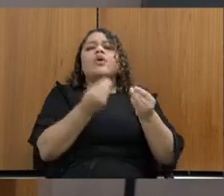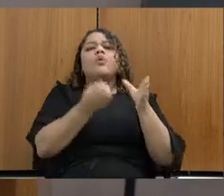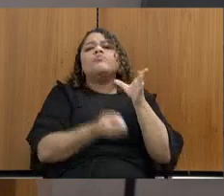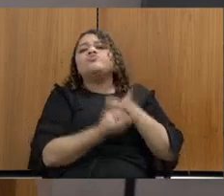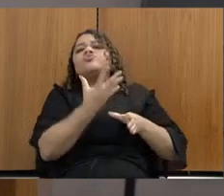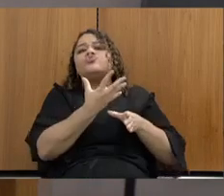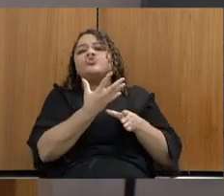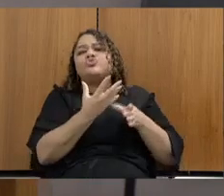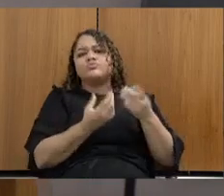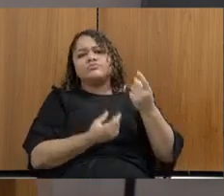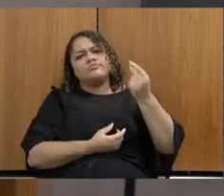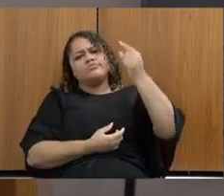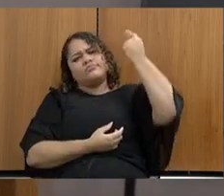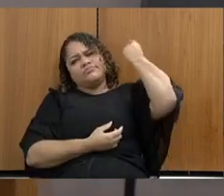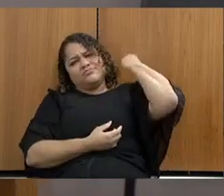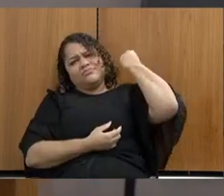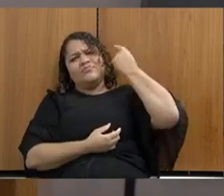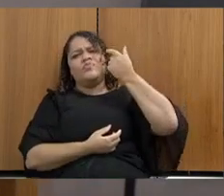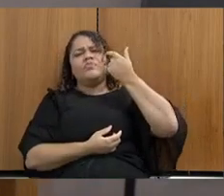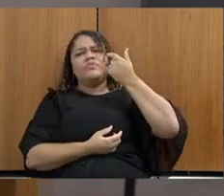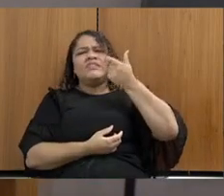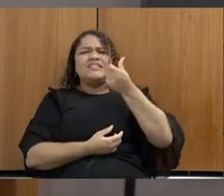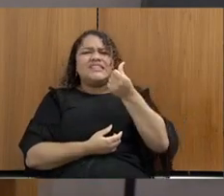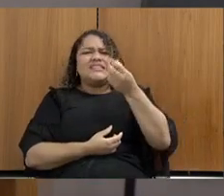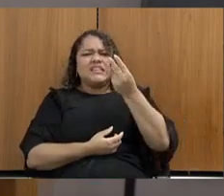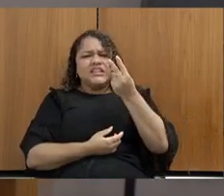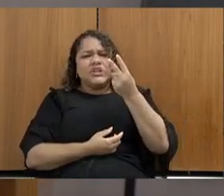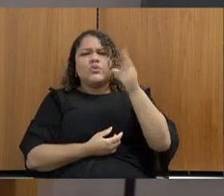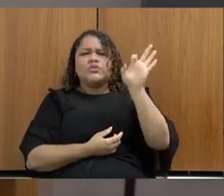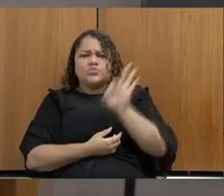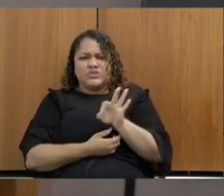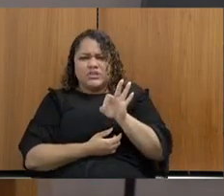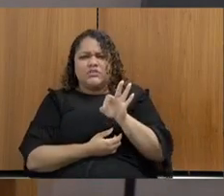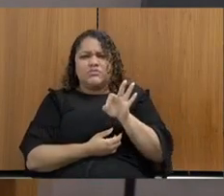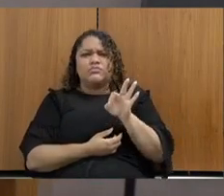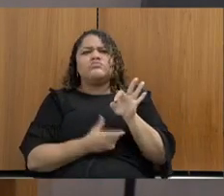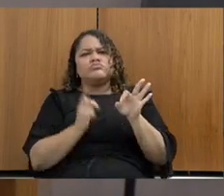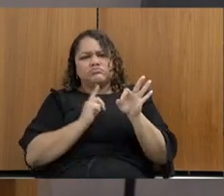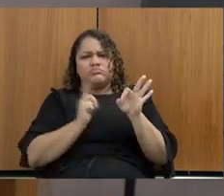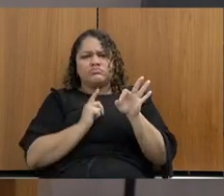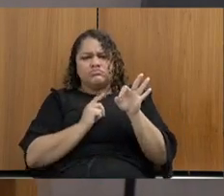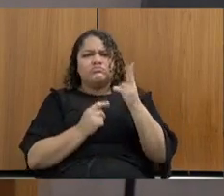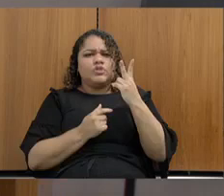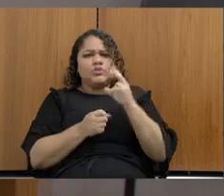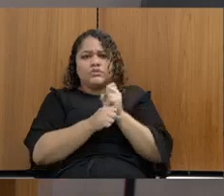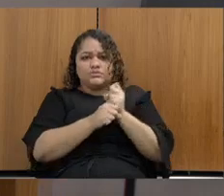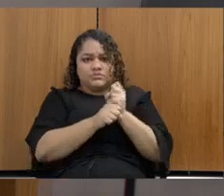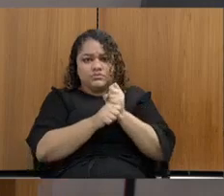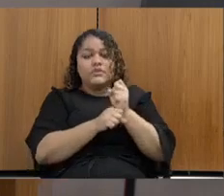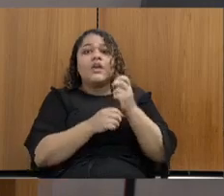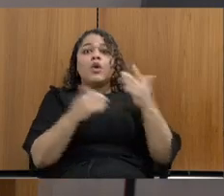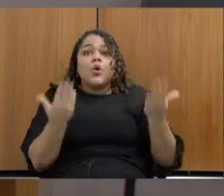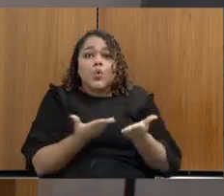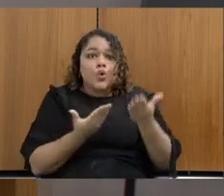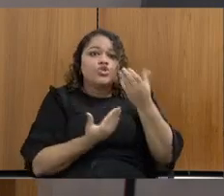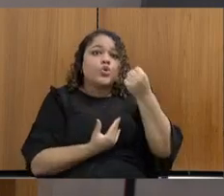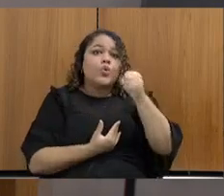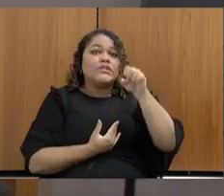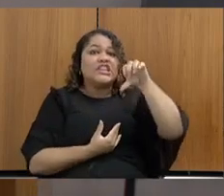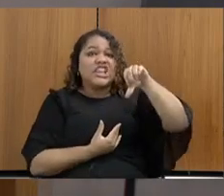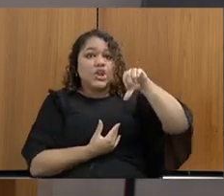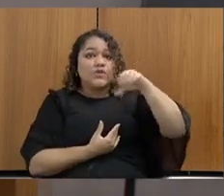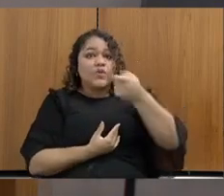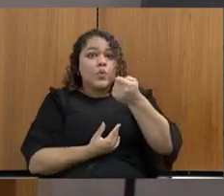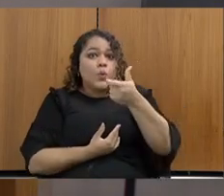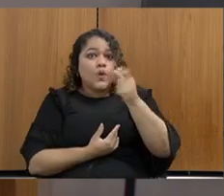ela tinha só 62% de ocupação há dois anos e meio, hoje a APAC já está batendo, beirando os 89%, 90%. A gente só